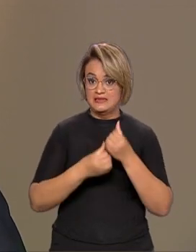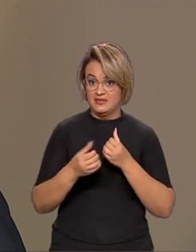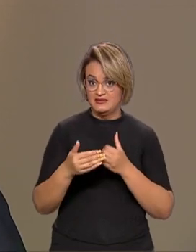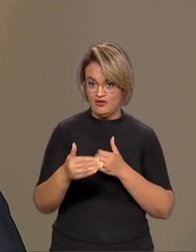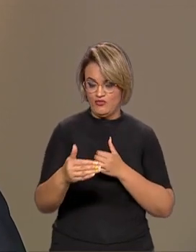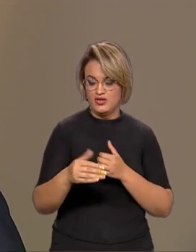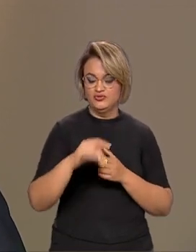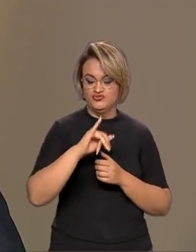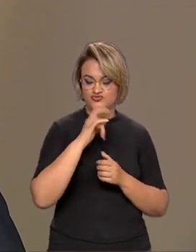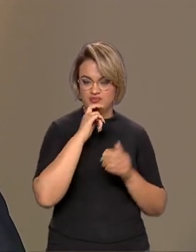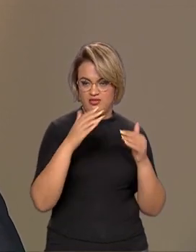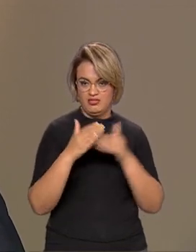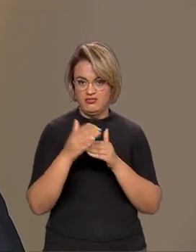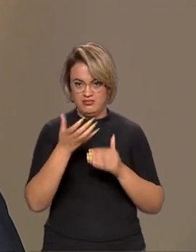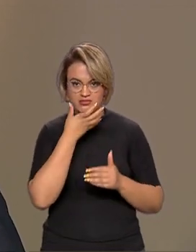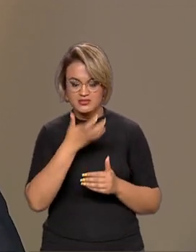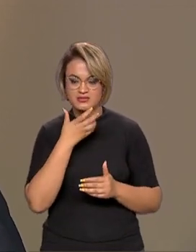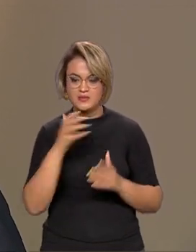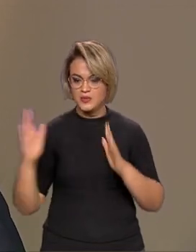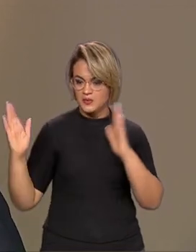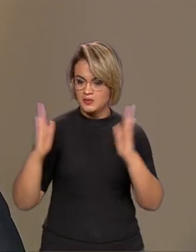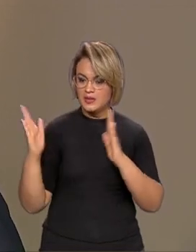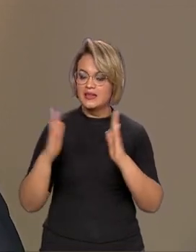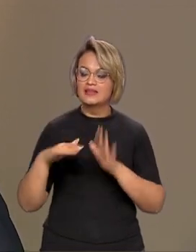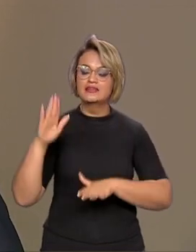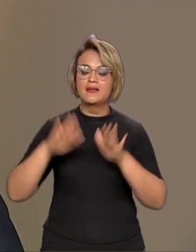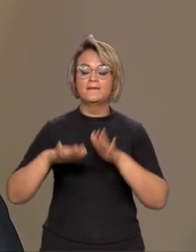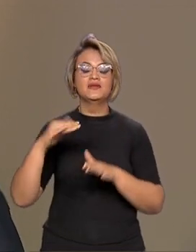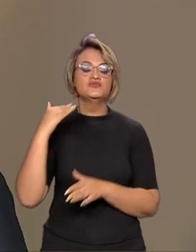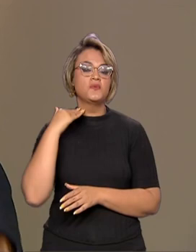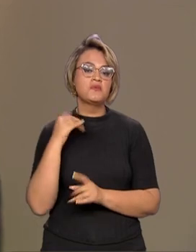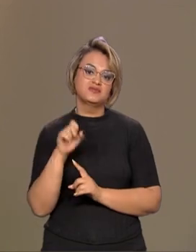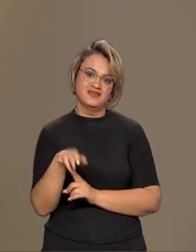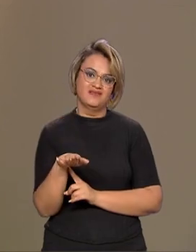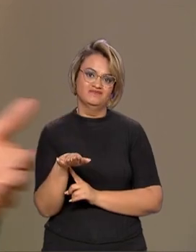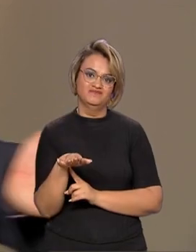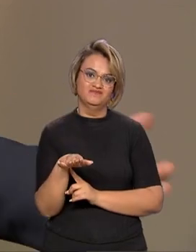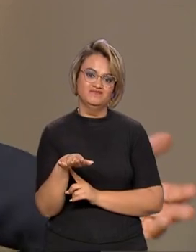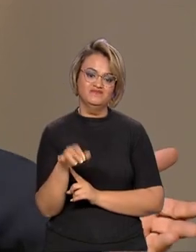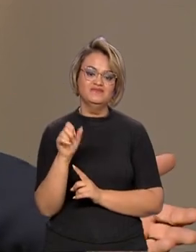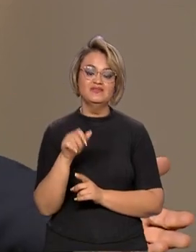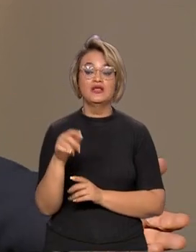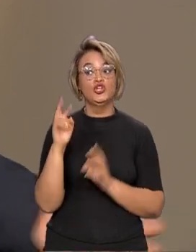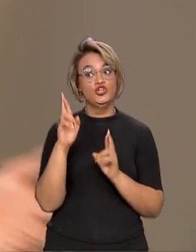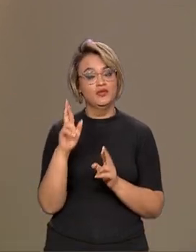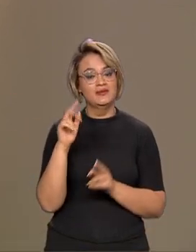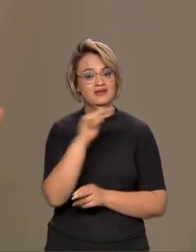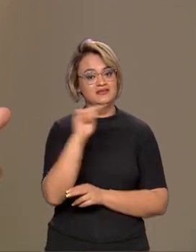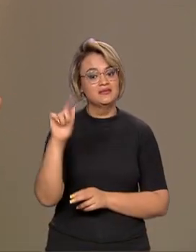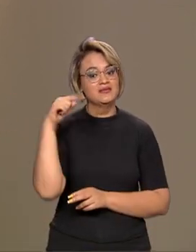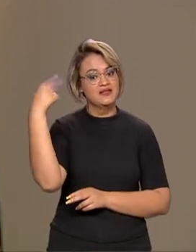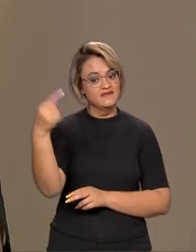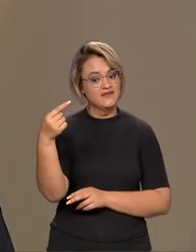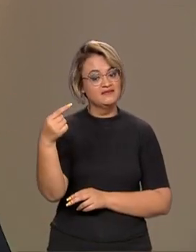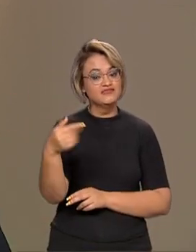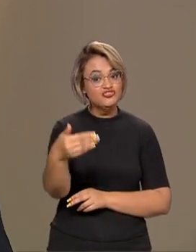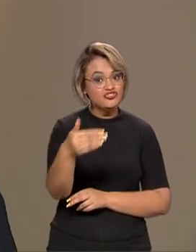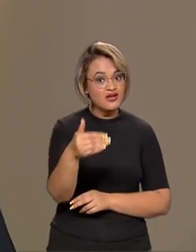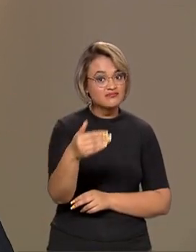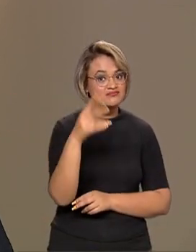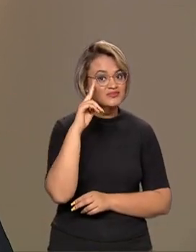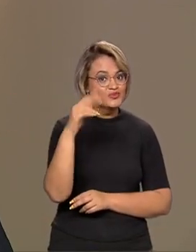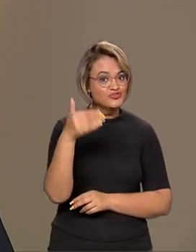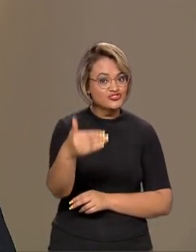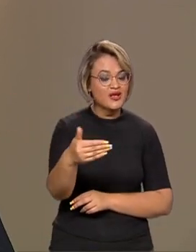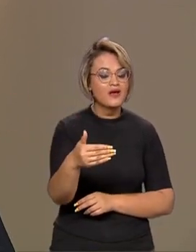evidentemente, muito dessa decisão do Banco Central. Então, esperamos que a semana que vem, está aí, que o Banco